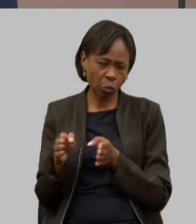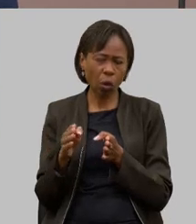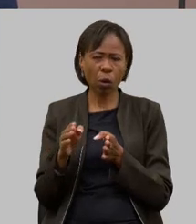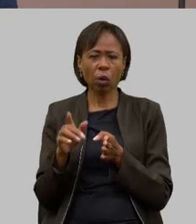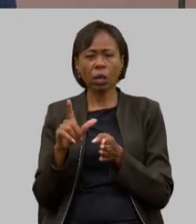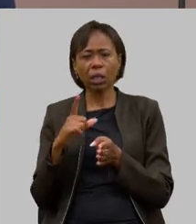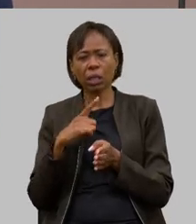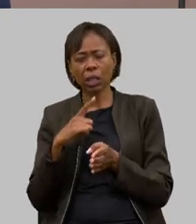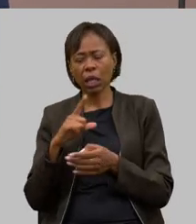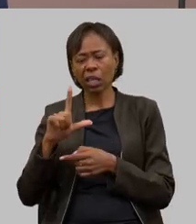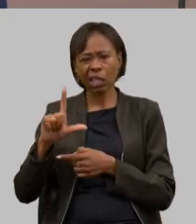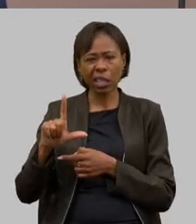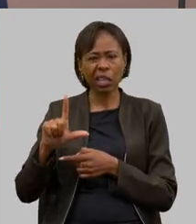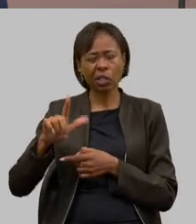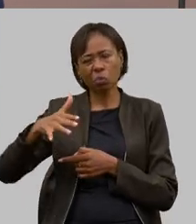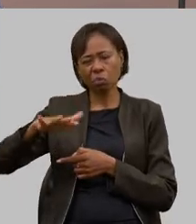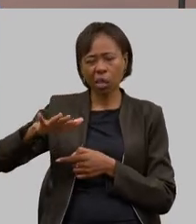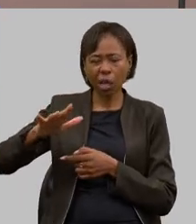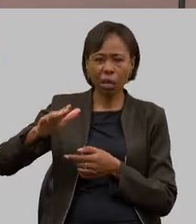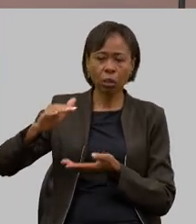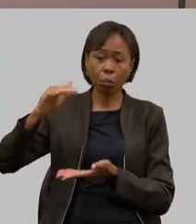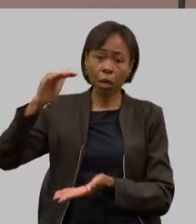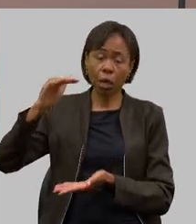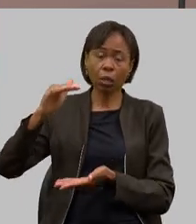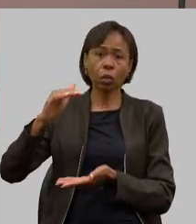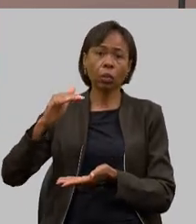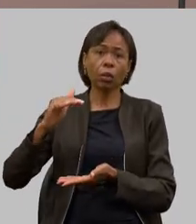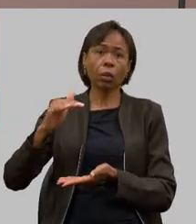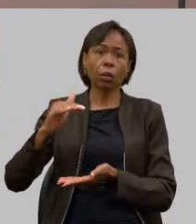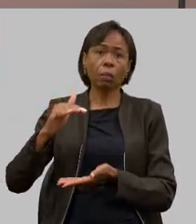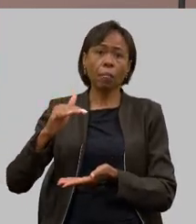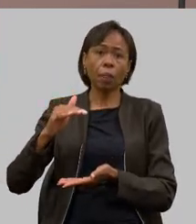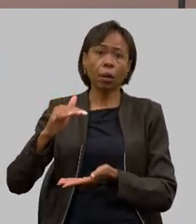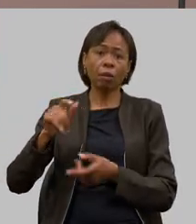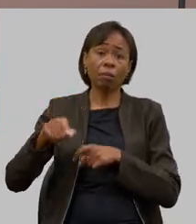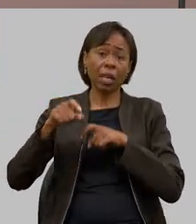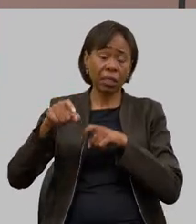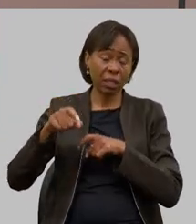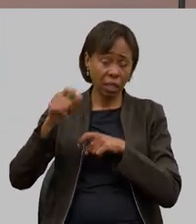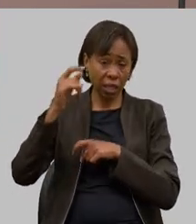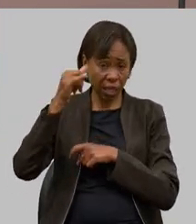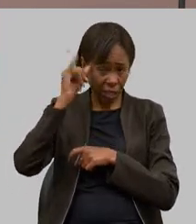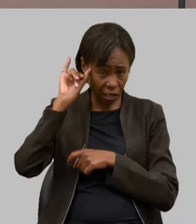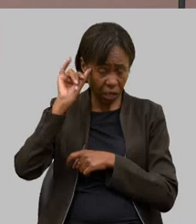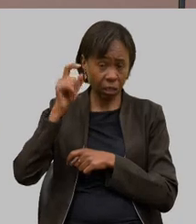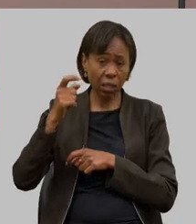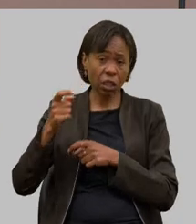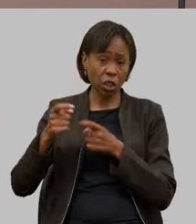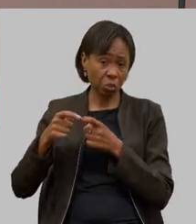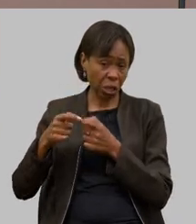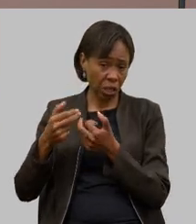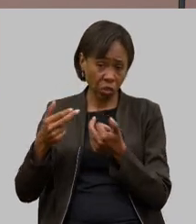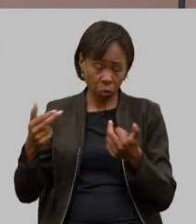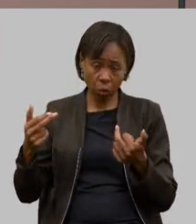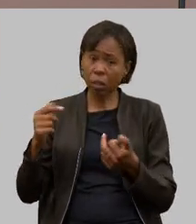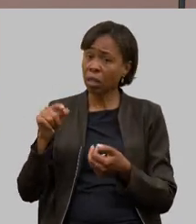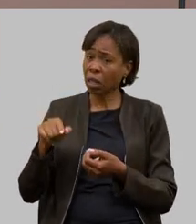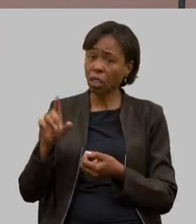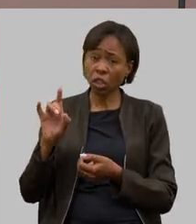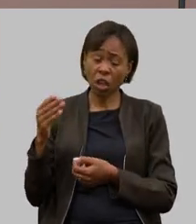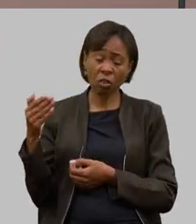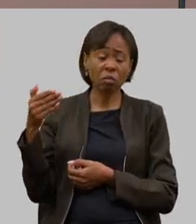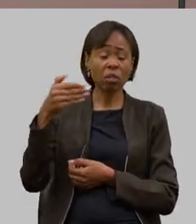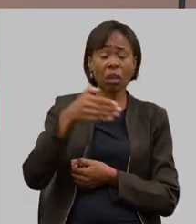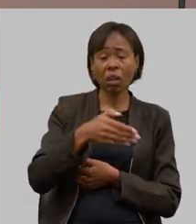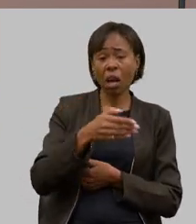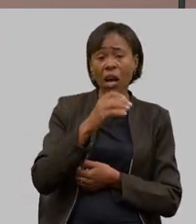de médico vamos chamar assim infelizmente não estou criticando os médicos mas só vão lá final de semana esses vão vão sair da atividade porque eles